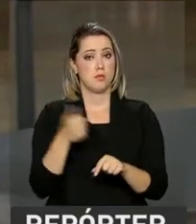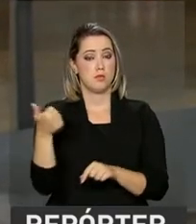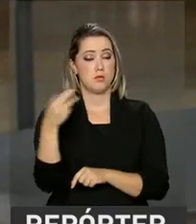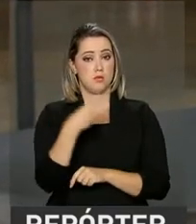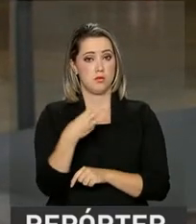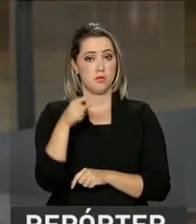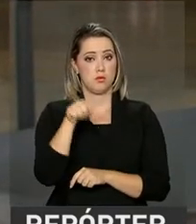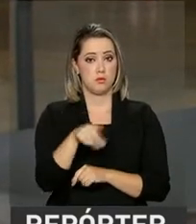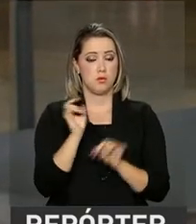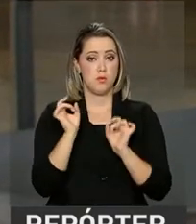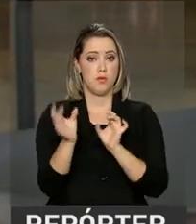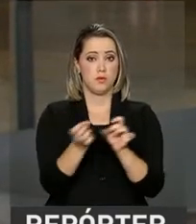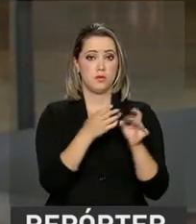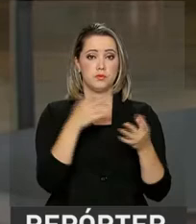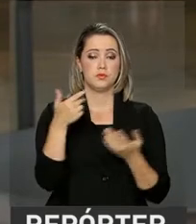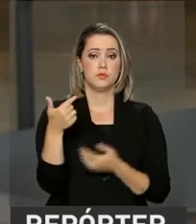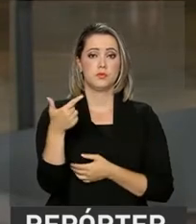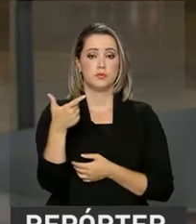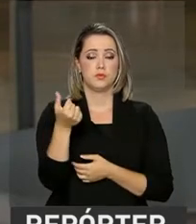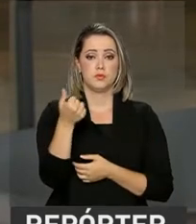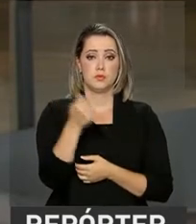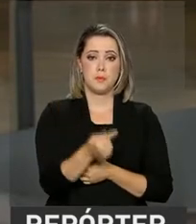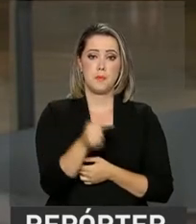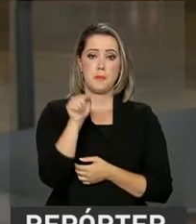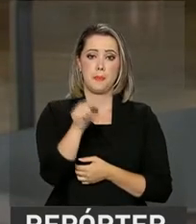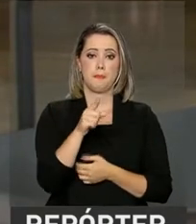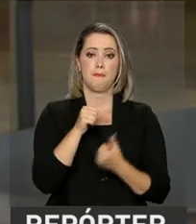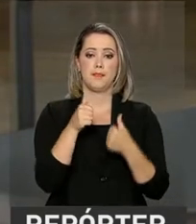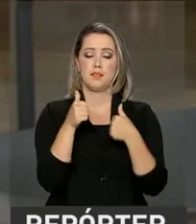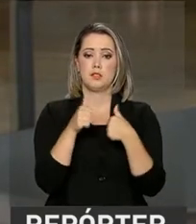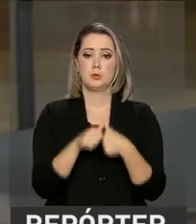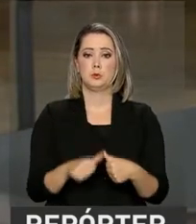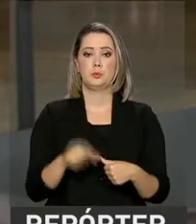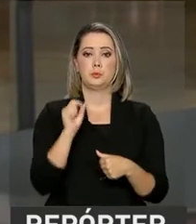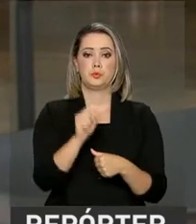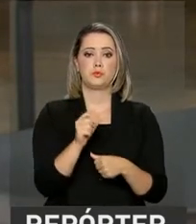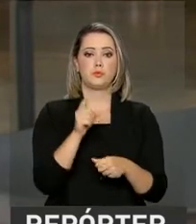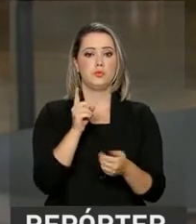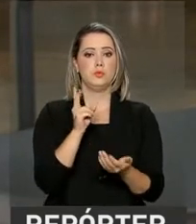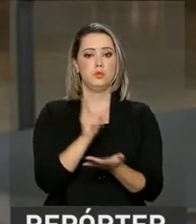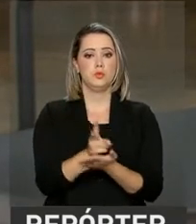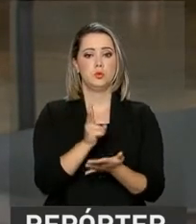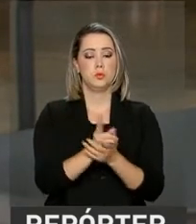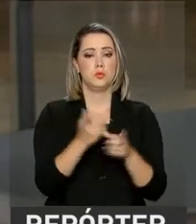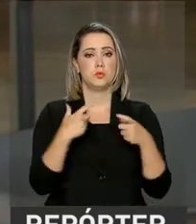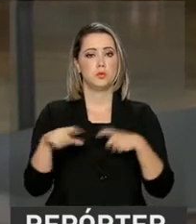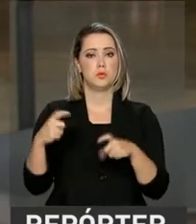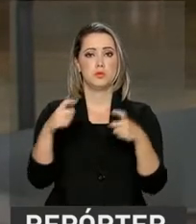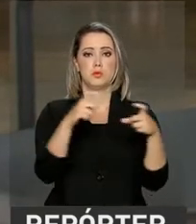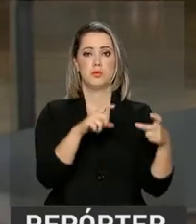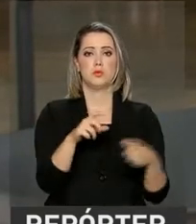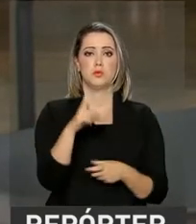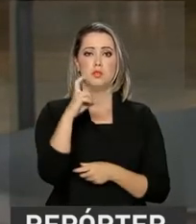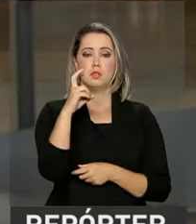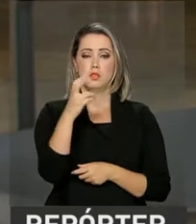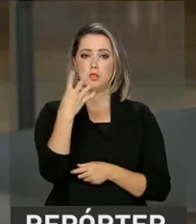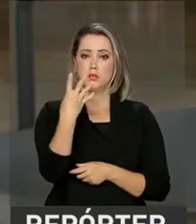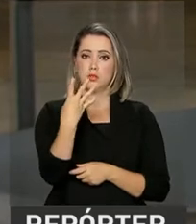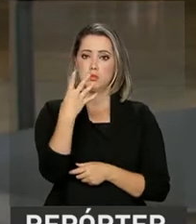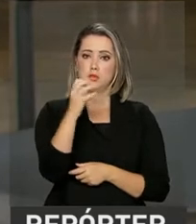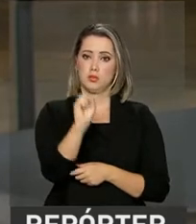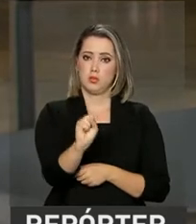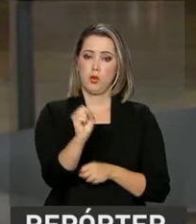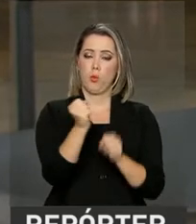13ª edição de 2017 do feirão, estão no mesmo espaço 548